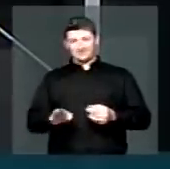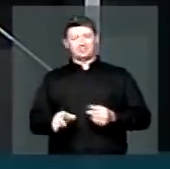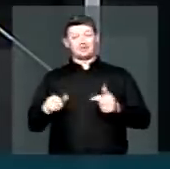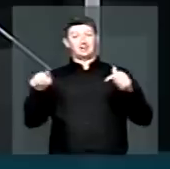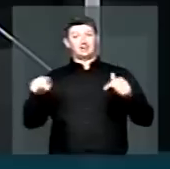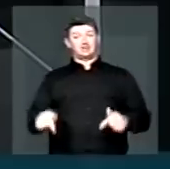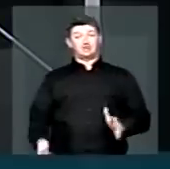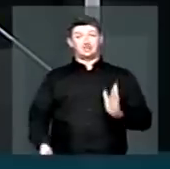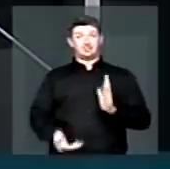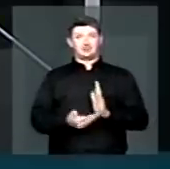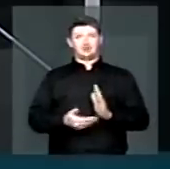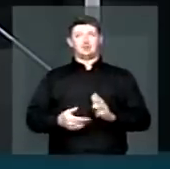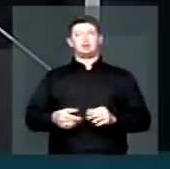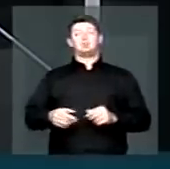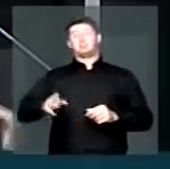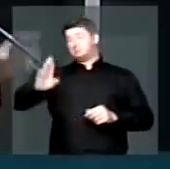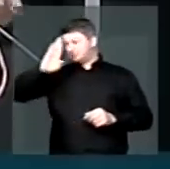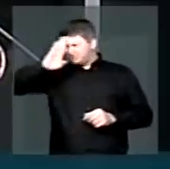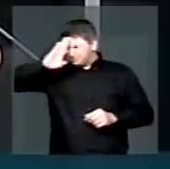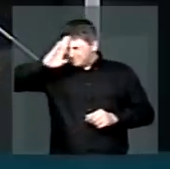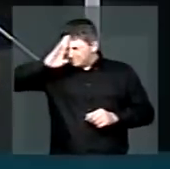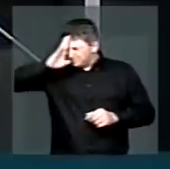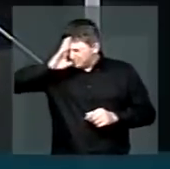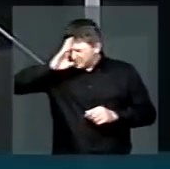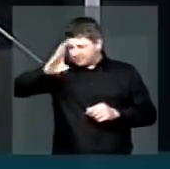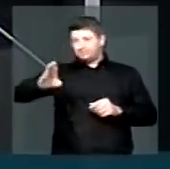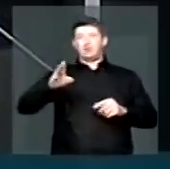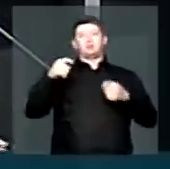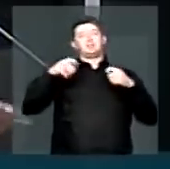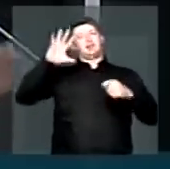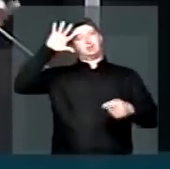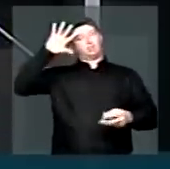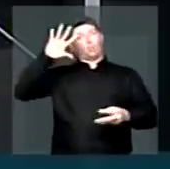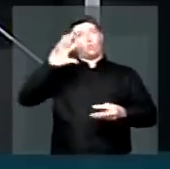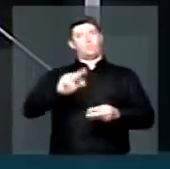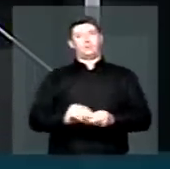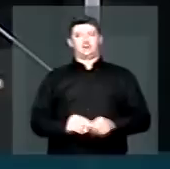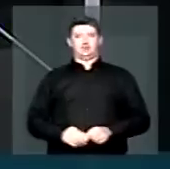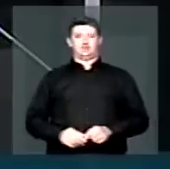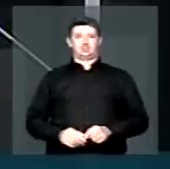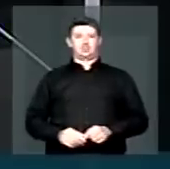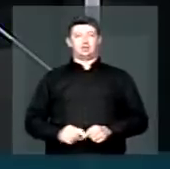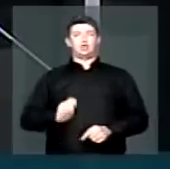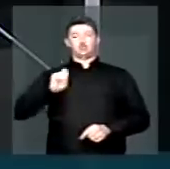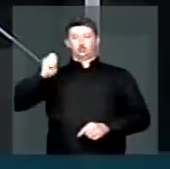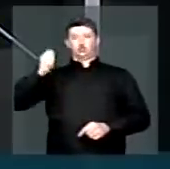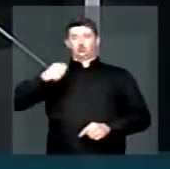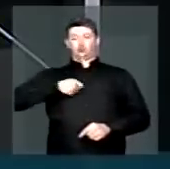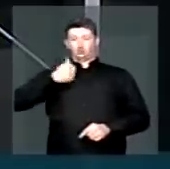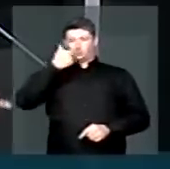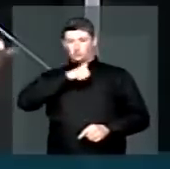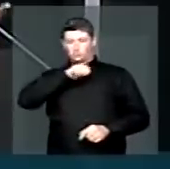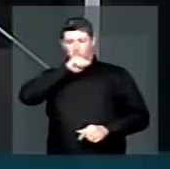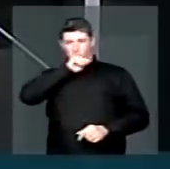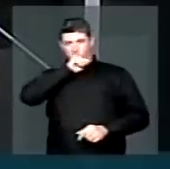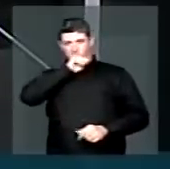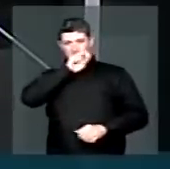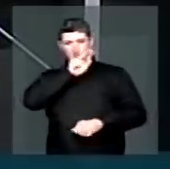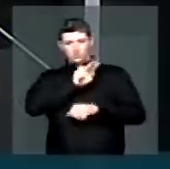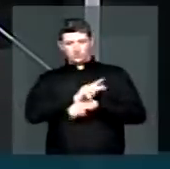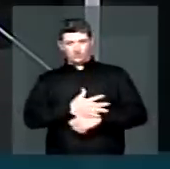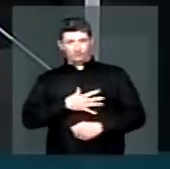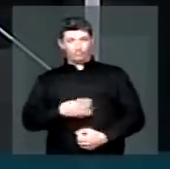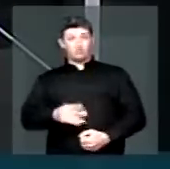esta casa principalmente, é compreender que o exercício da maternidade é uma